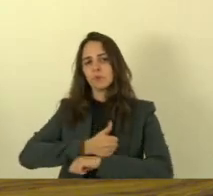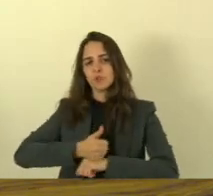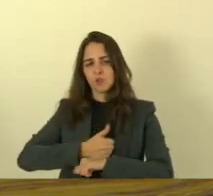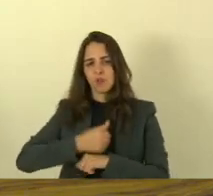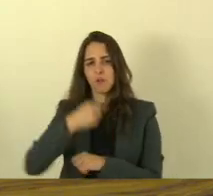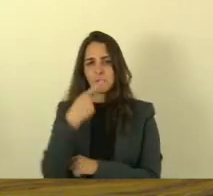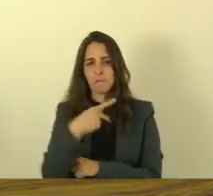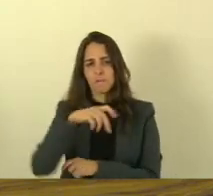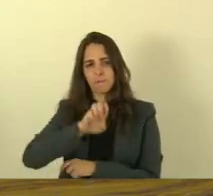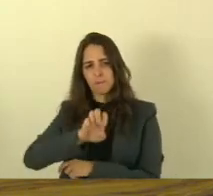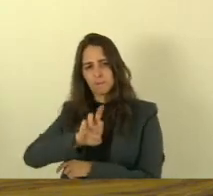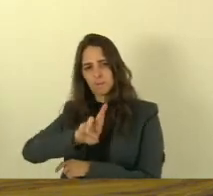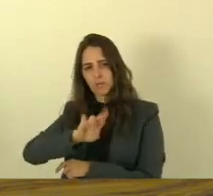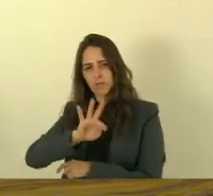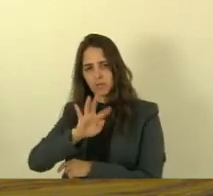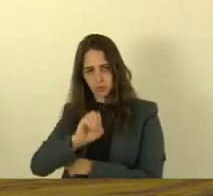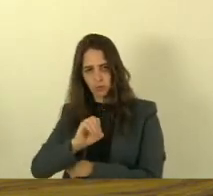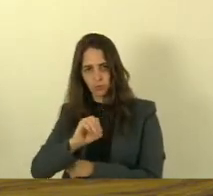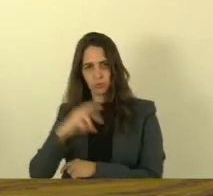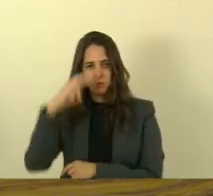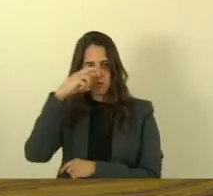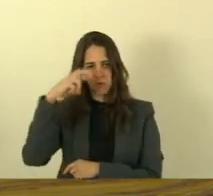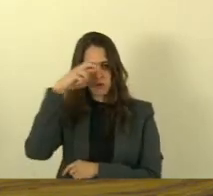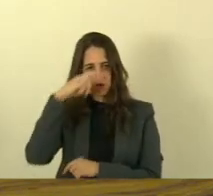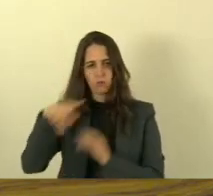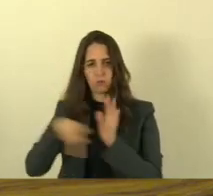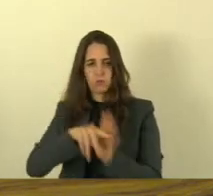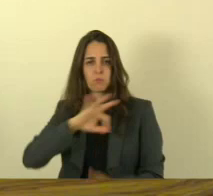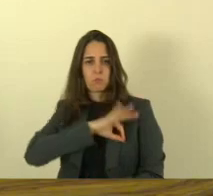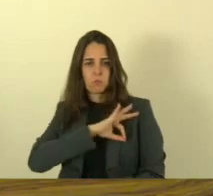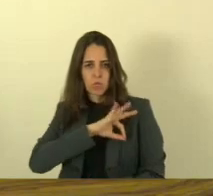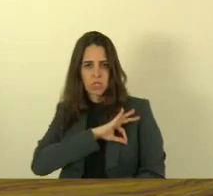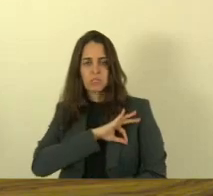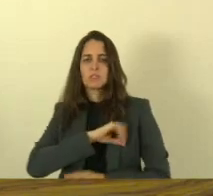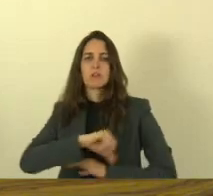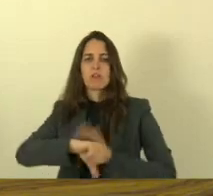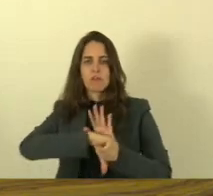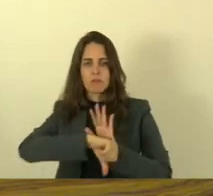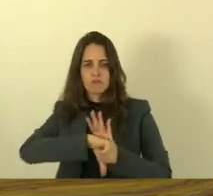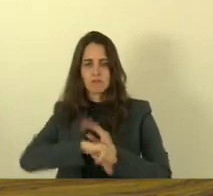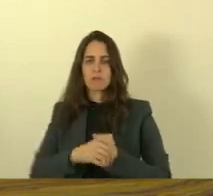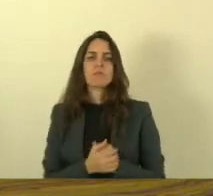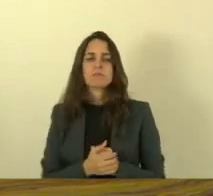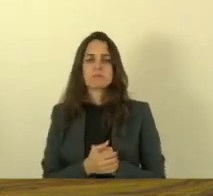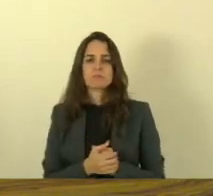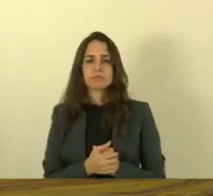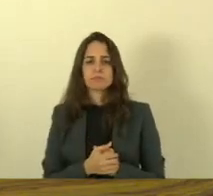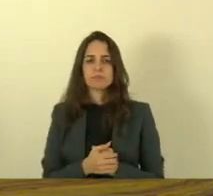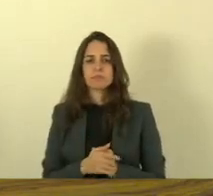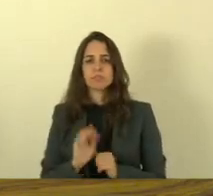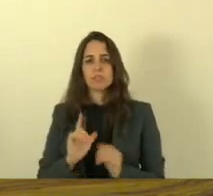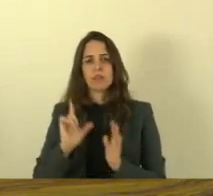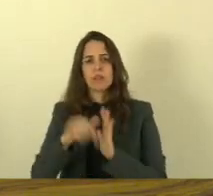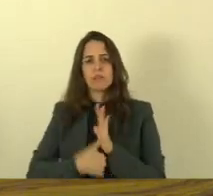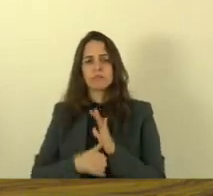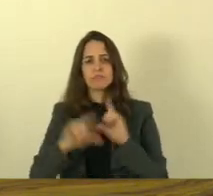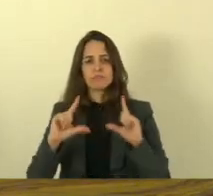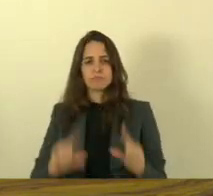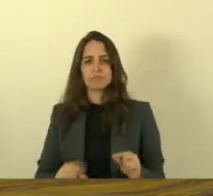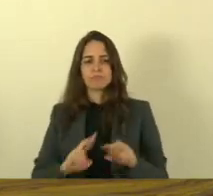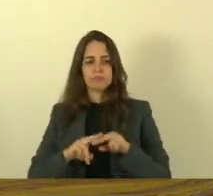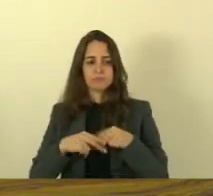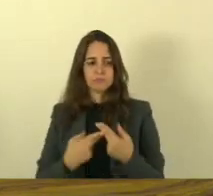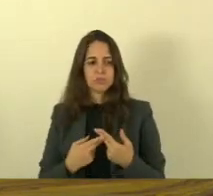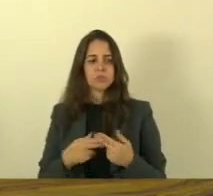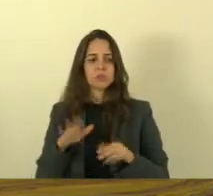criminais que de nossa polícia criminal que está em defasagem e que por isso